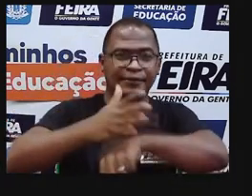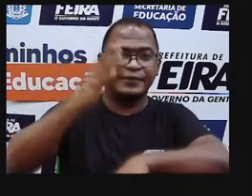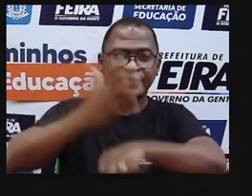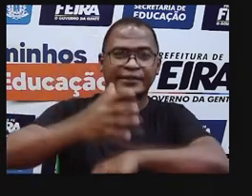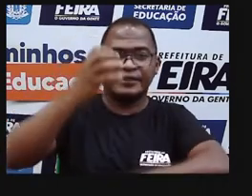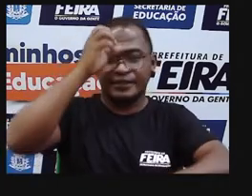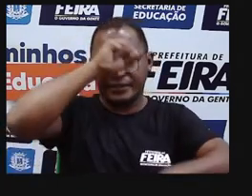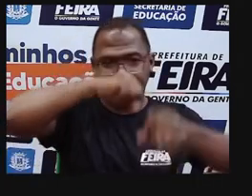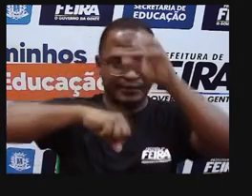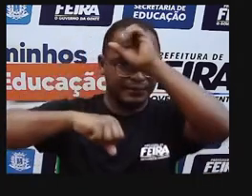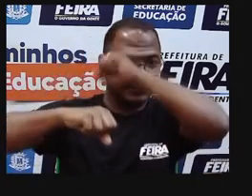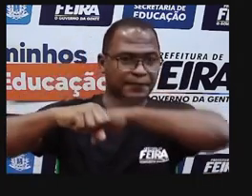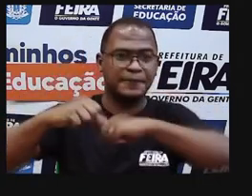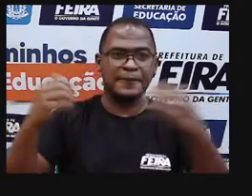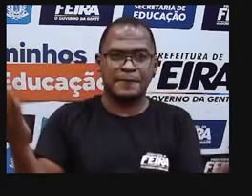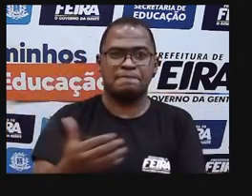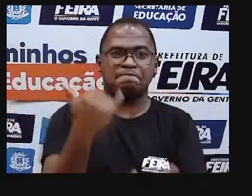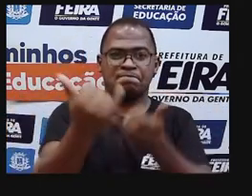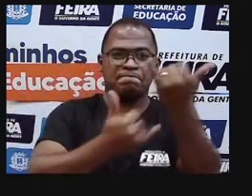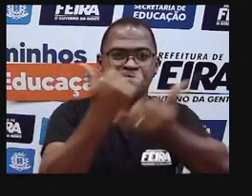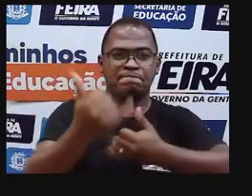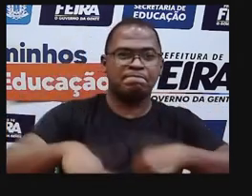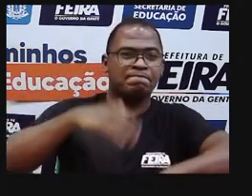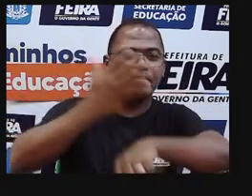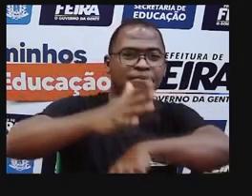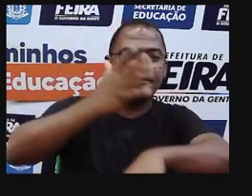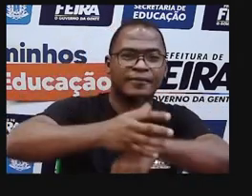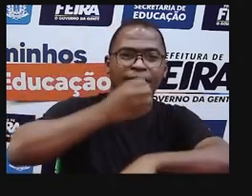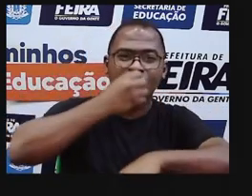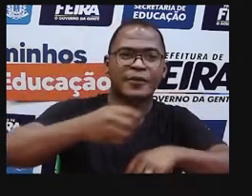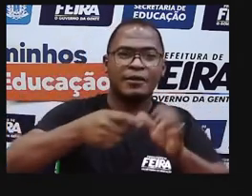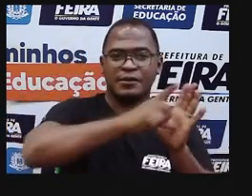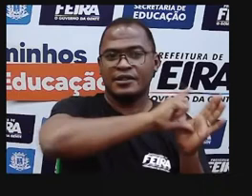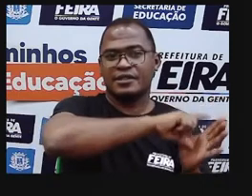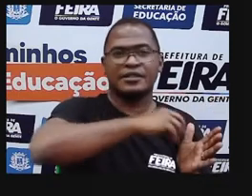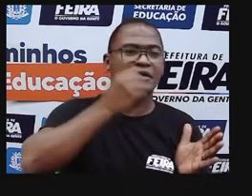Mas, antes disso, gente, ó, eu quero mostrar para vocês aqui esse número,